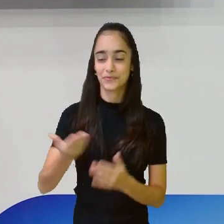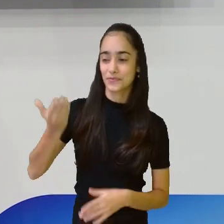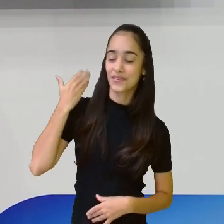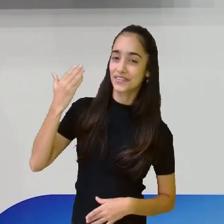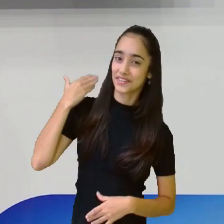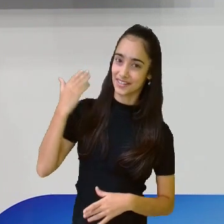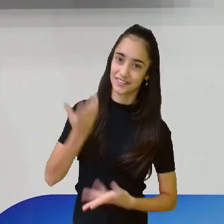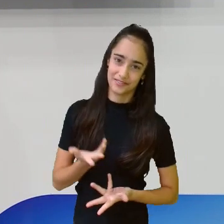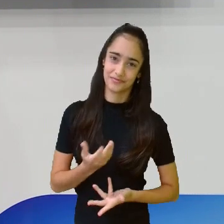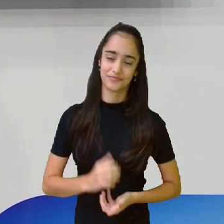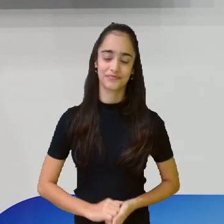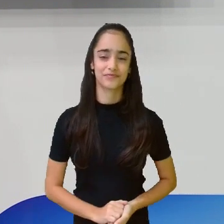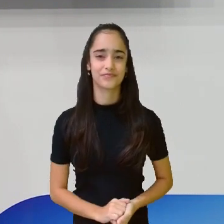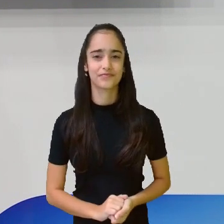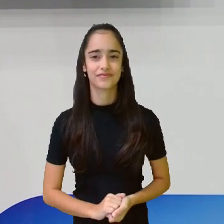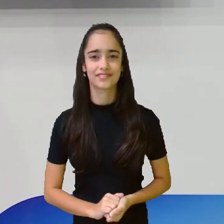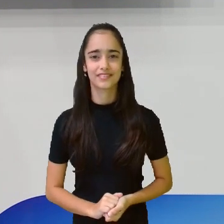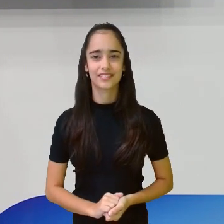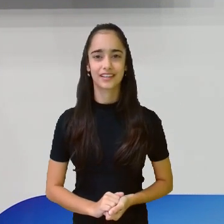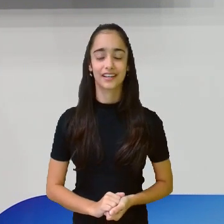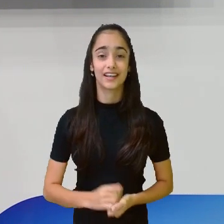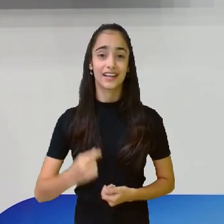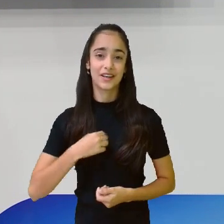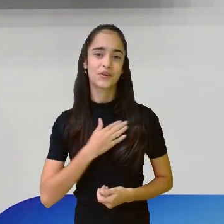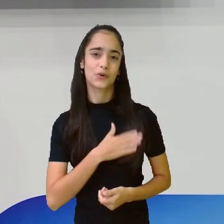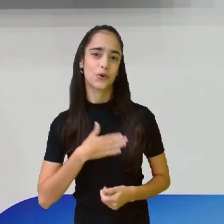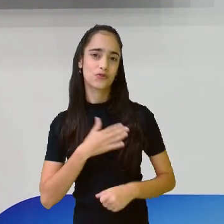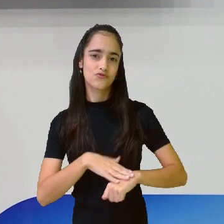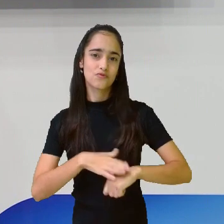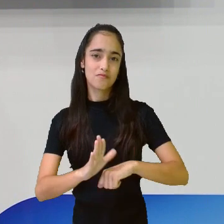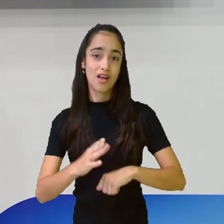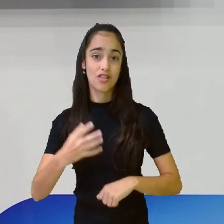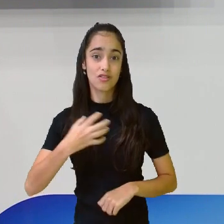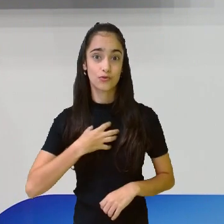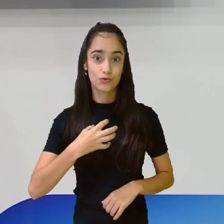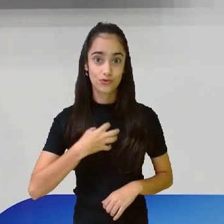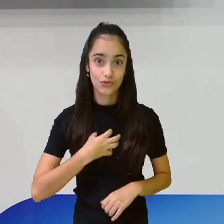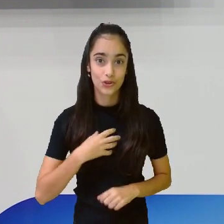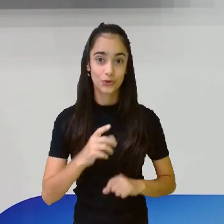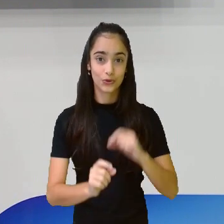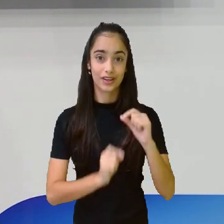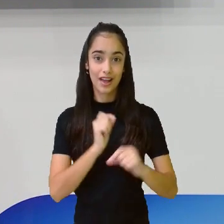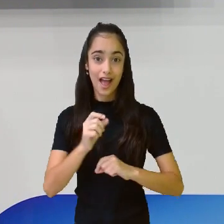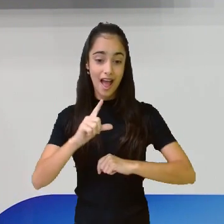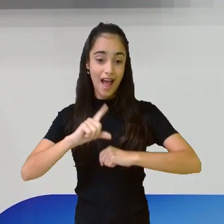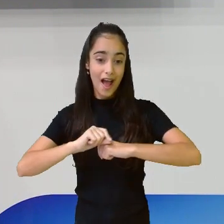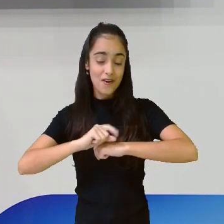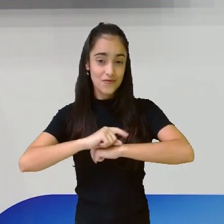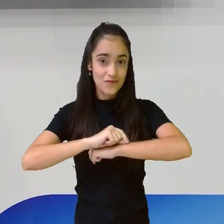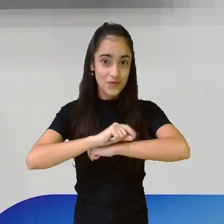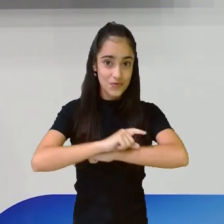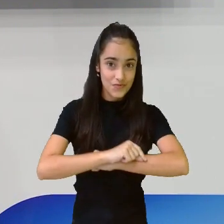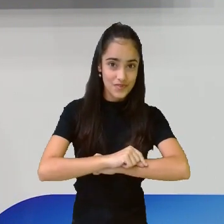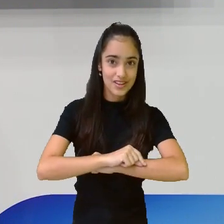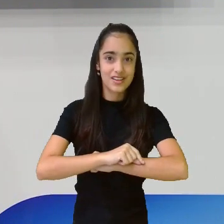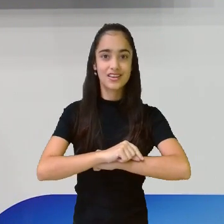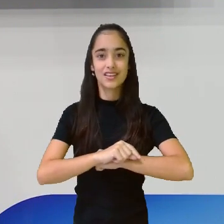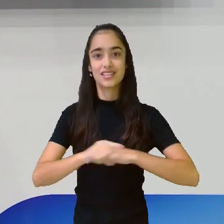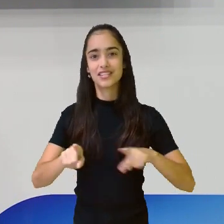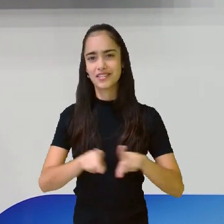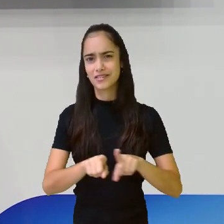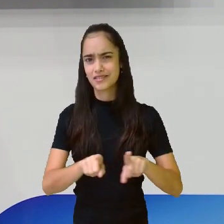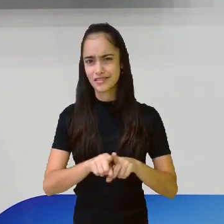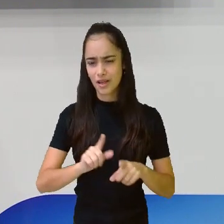mesmo. E é a versão que eu mais gosto. É aqui, a formiga e a cigarra aprendem que o